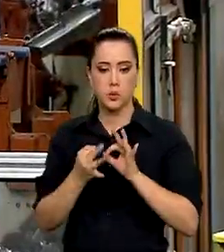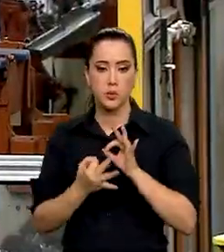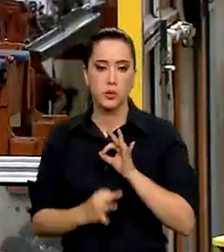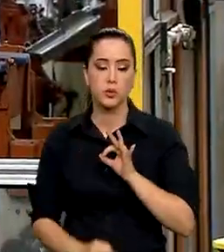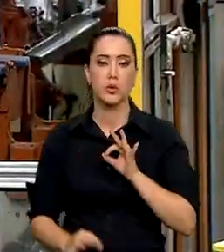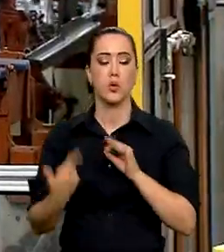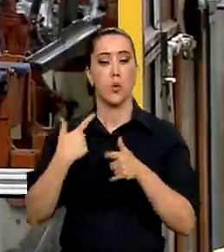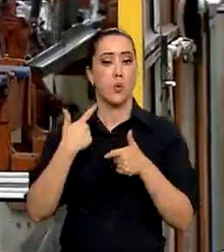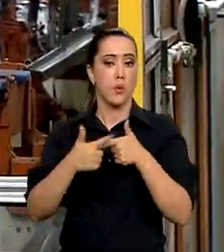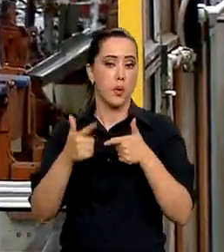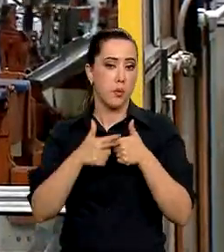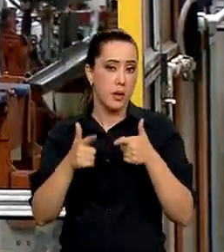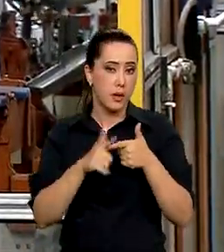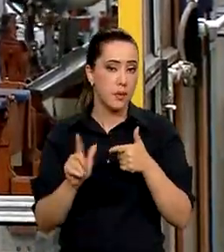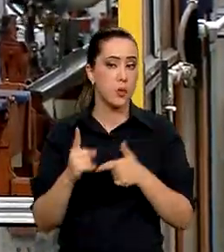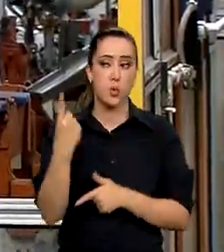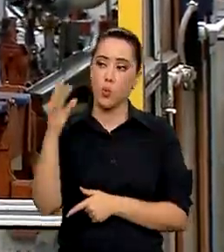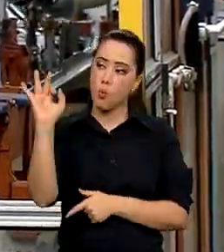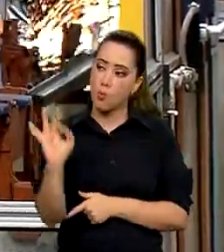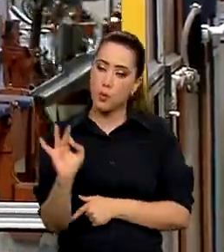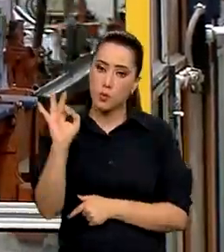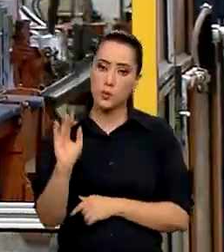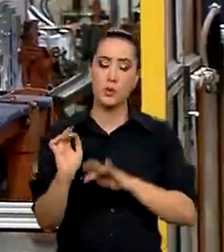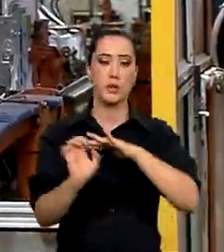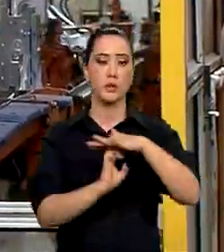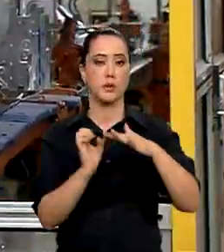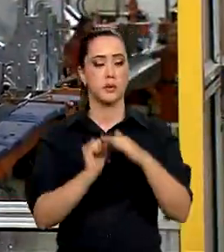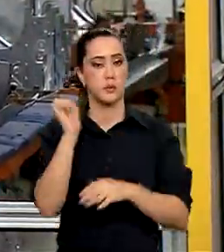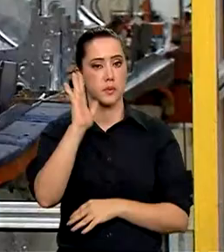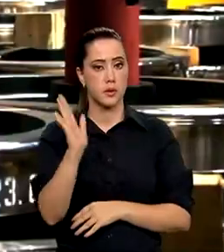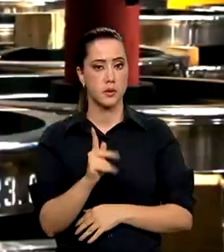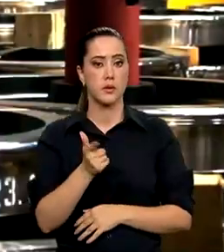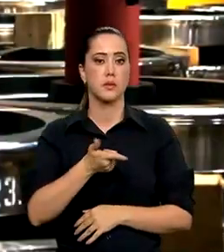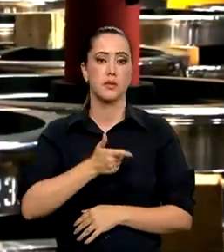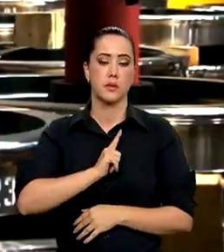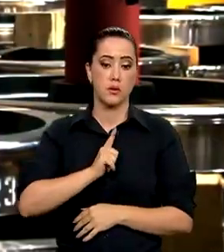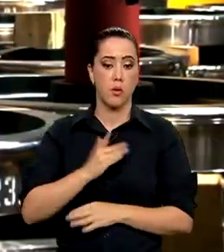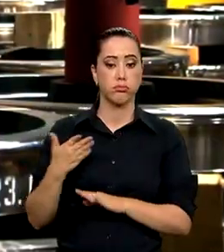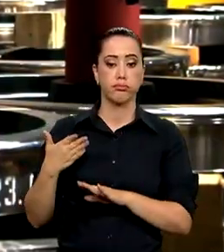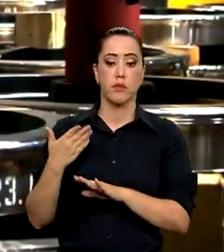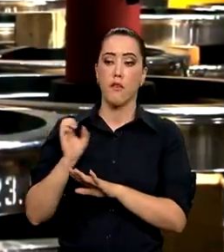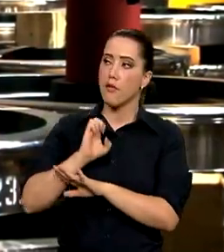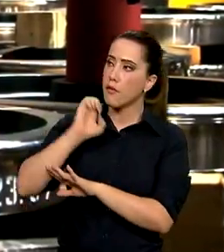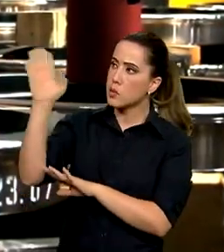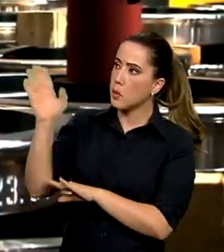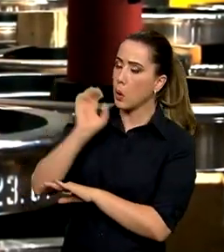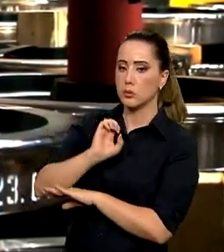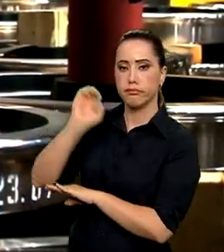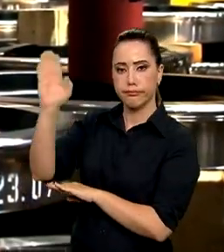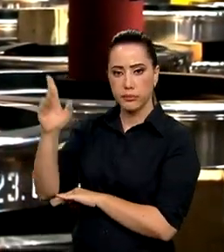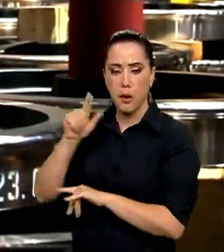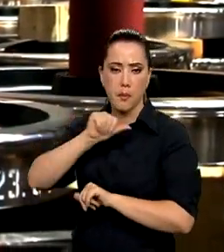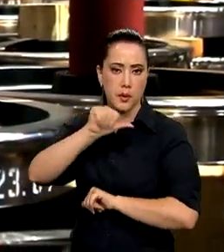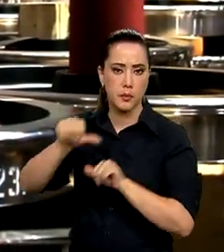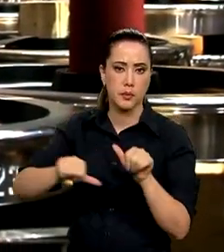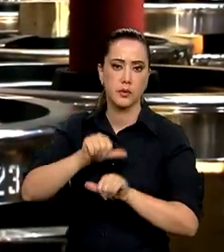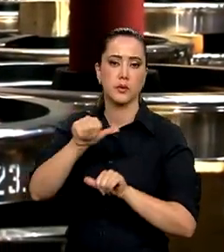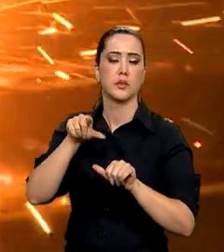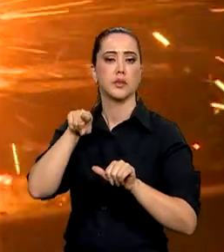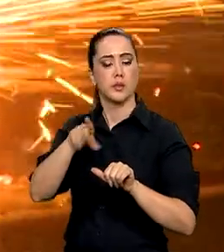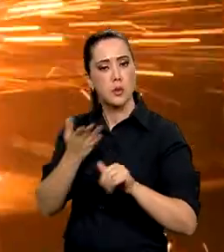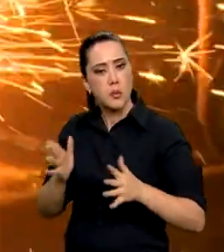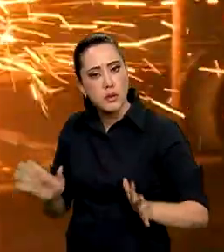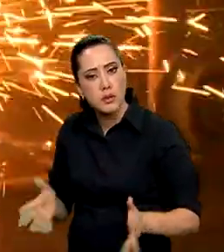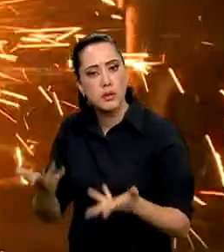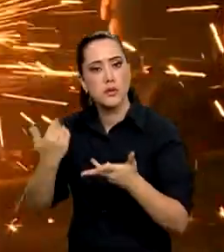problema é que apenas 1% das empresas brasileiras vendem para o exterior. Para mudar essa realidade e incentivar